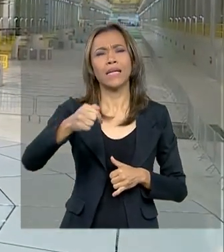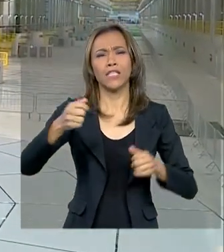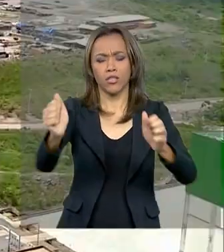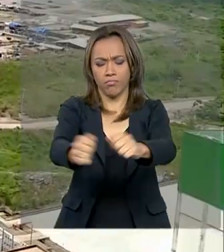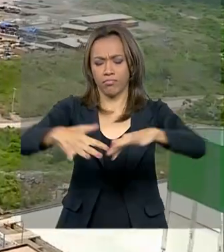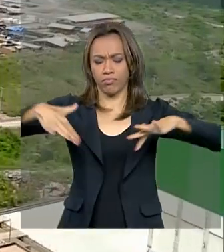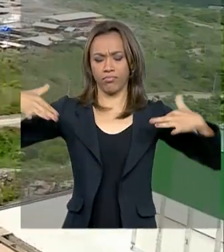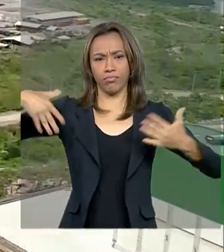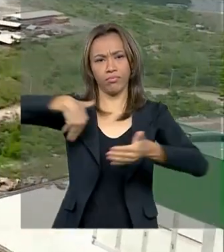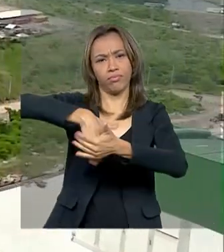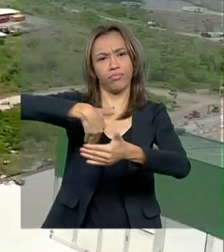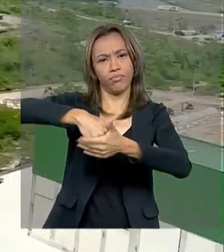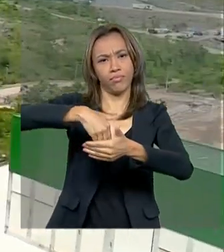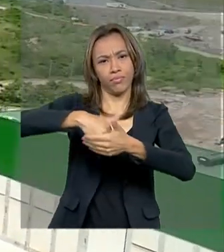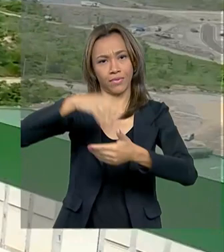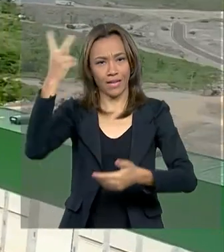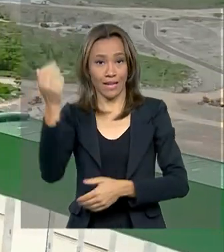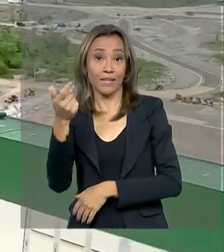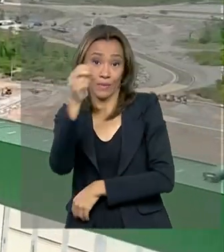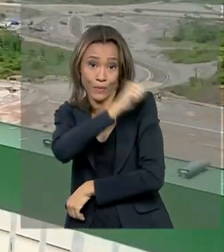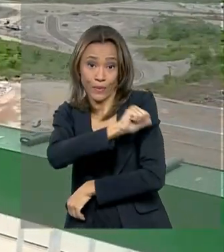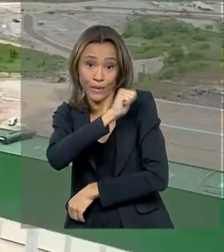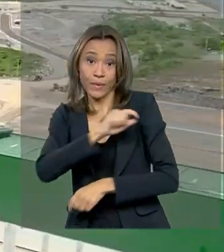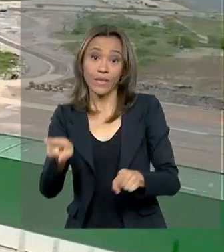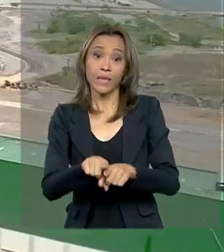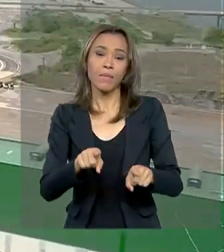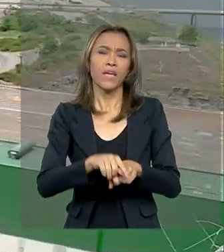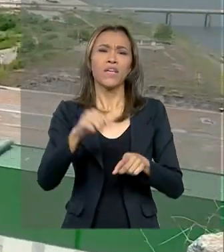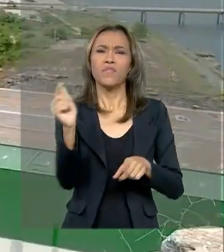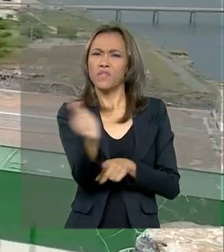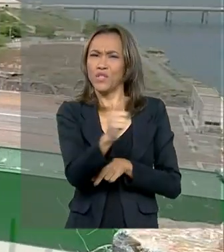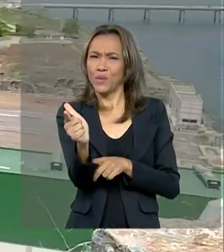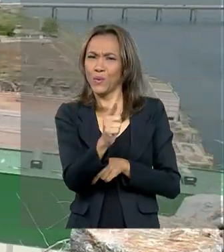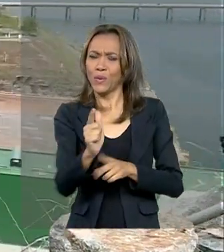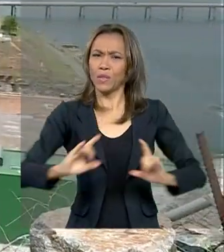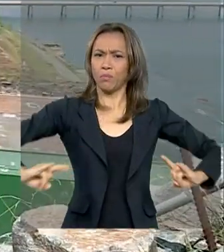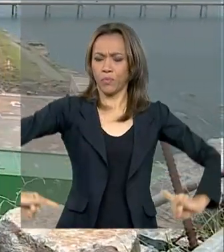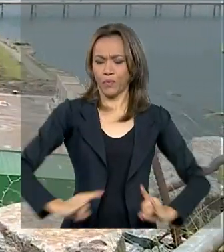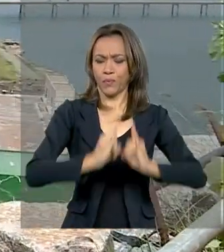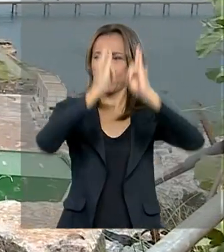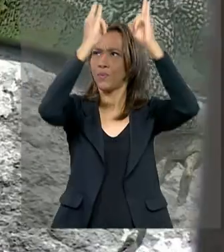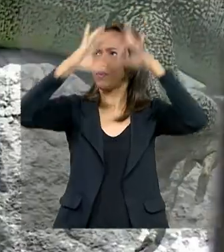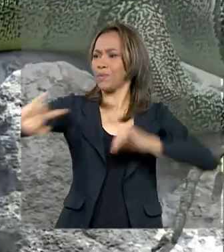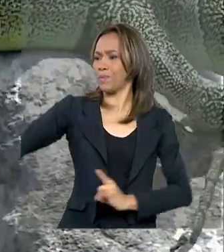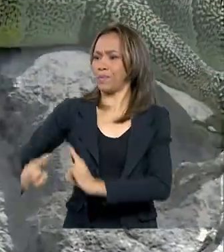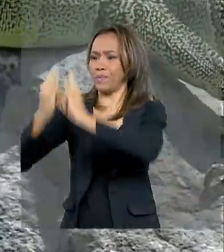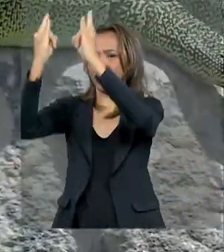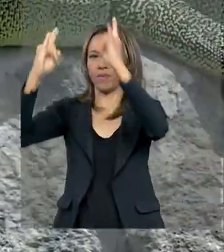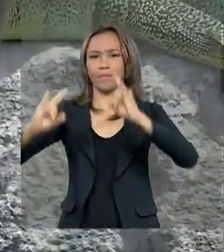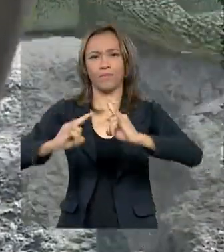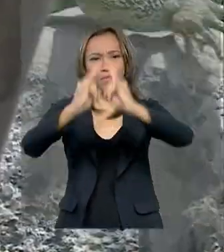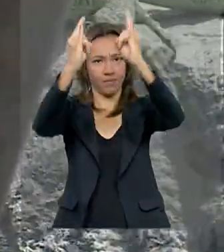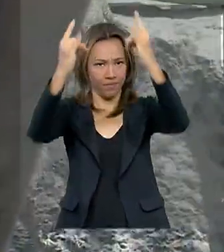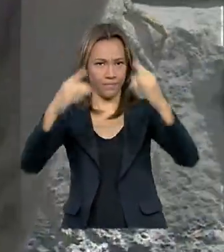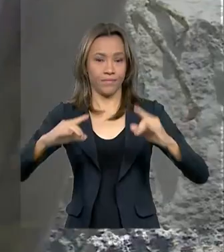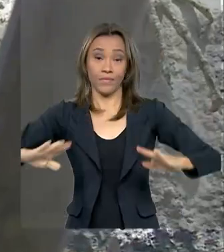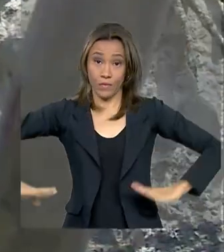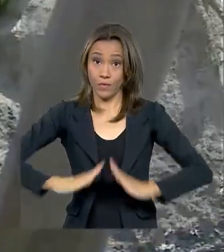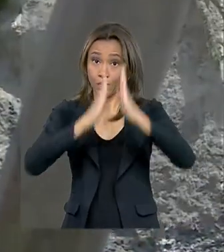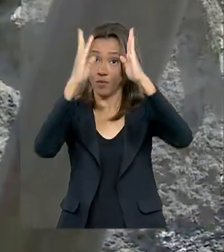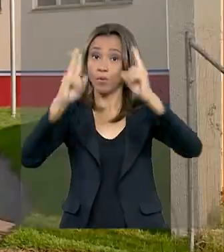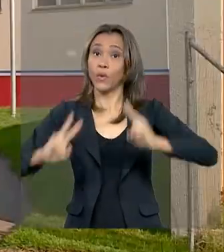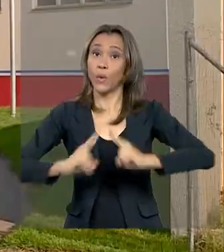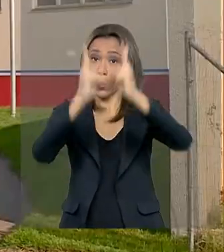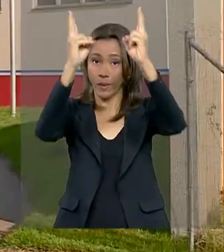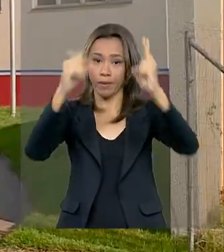e a 22 torres Eiffel para compensar o impacto ao meio ambiente na região. Já foram investidos mais de 6